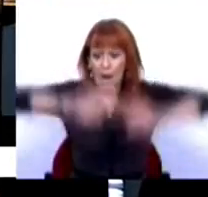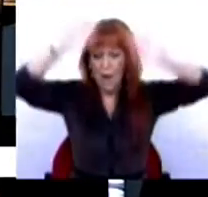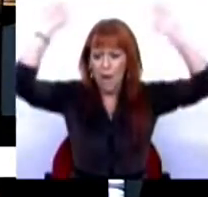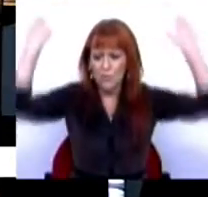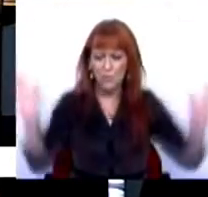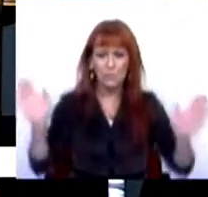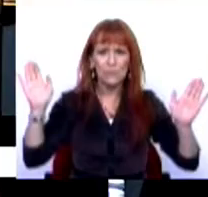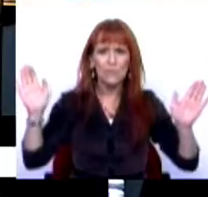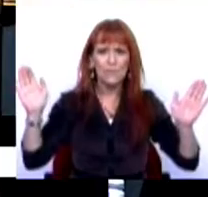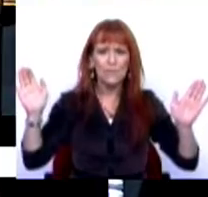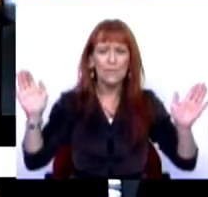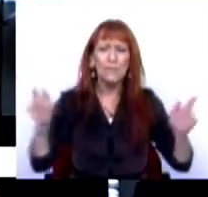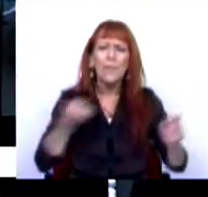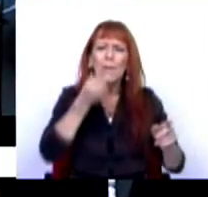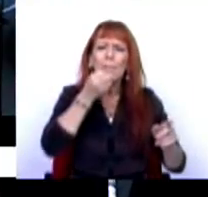nós